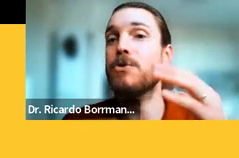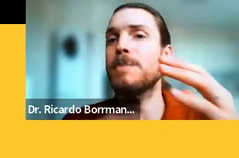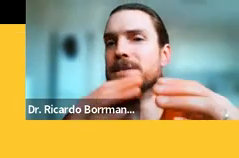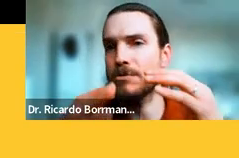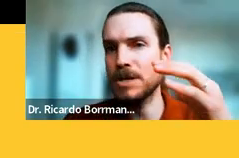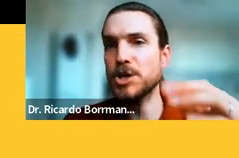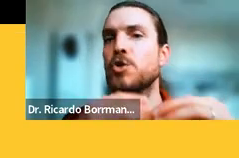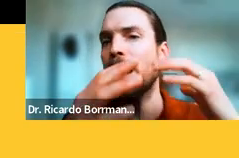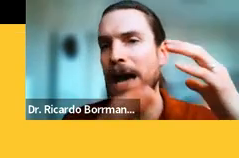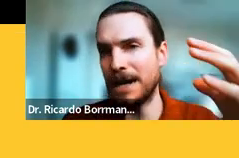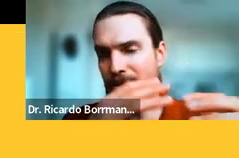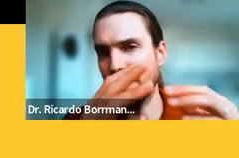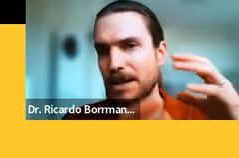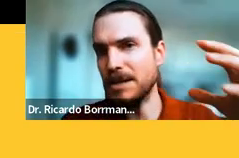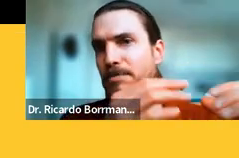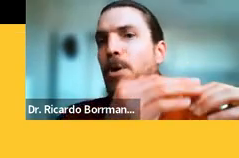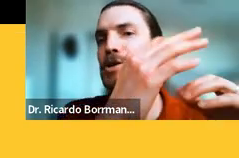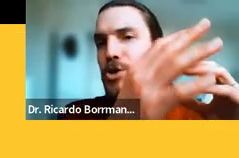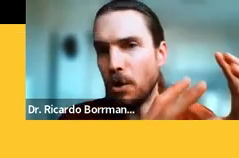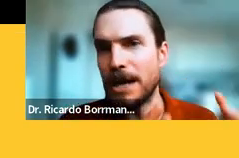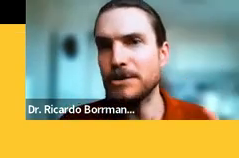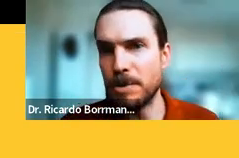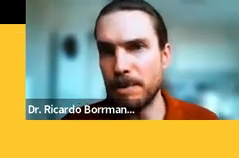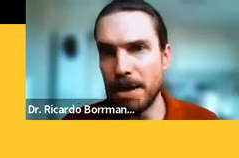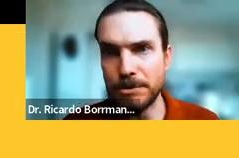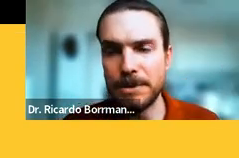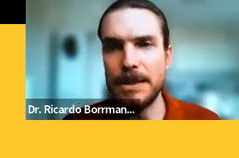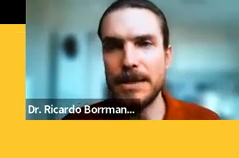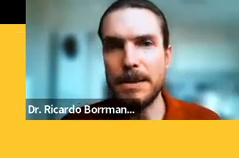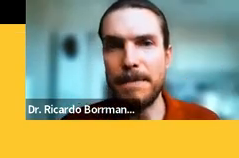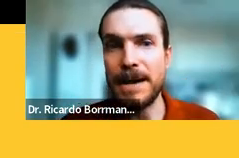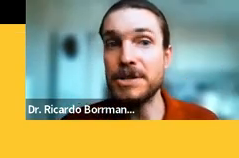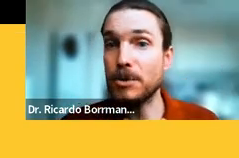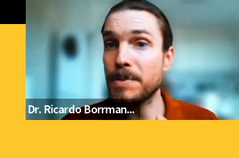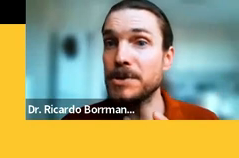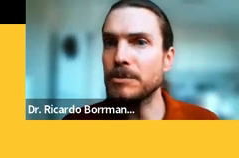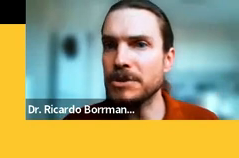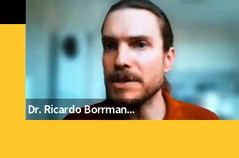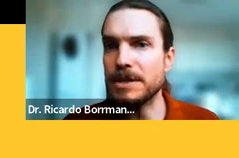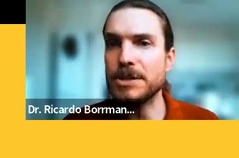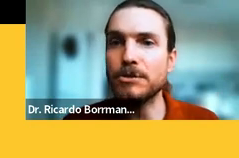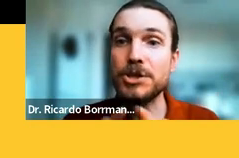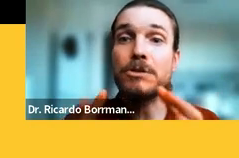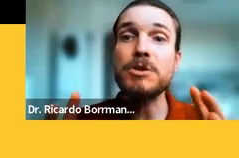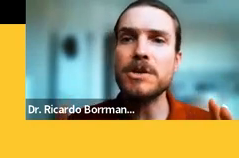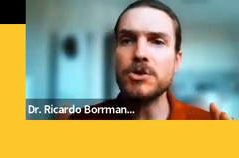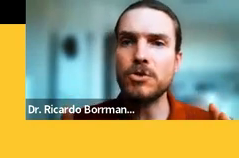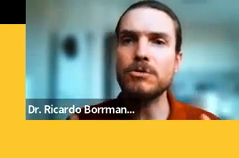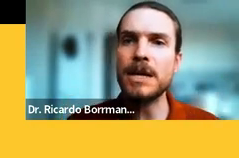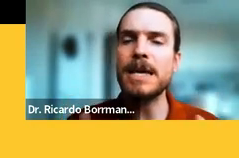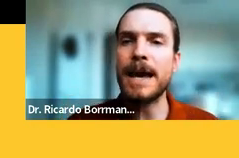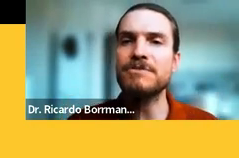acompanhar a formação escolar e pós-escolar do Tobias Barreto. Mas isso é uma pesquisa muito interessante. Então a gente não